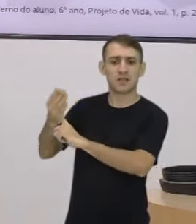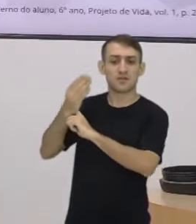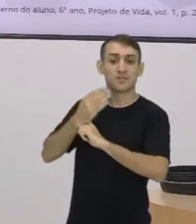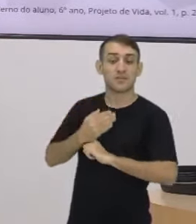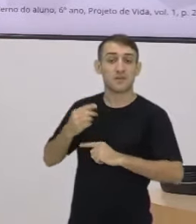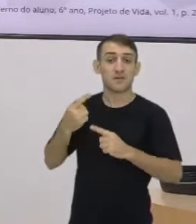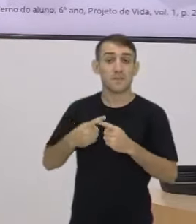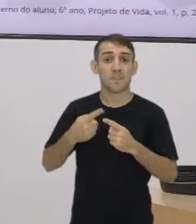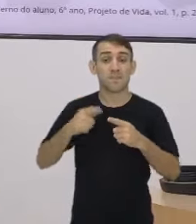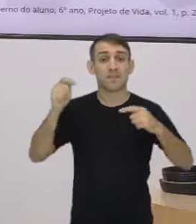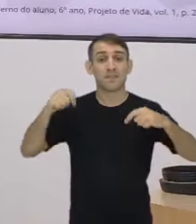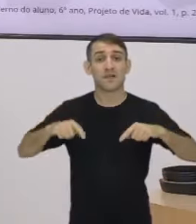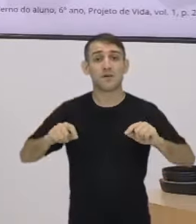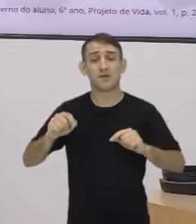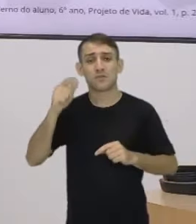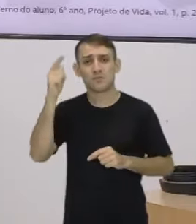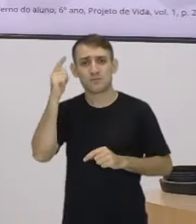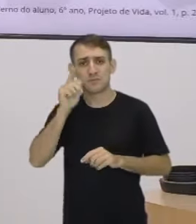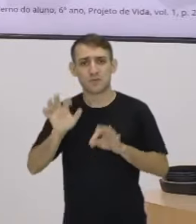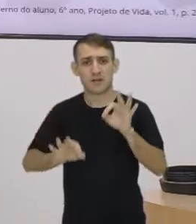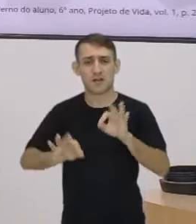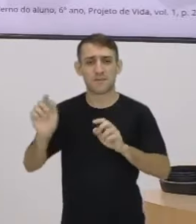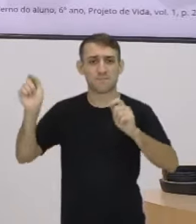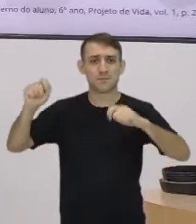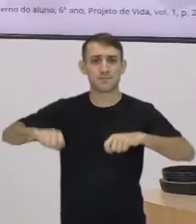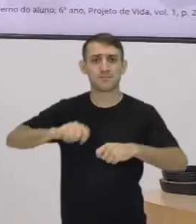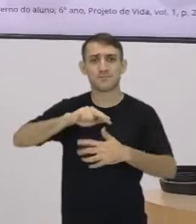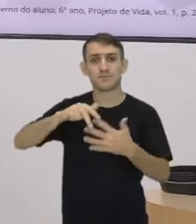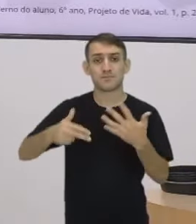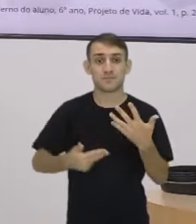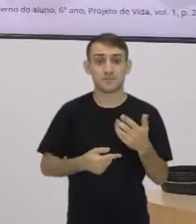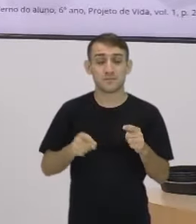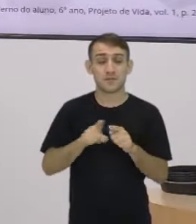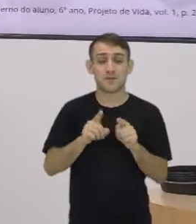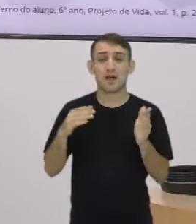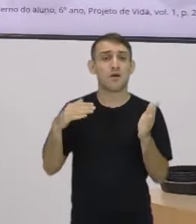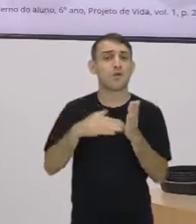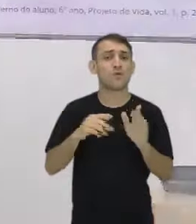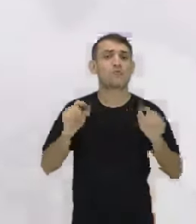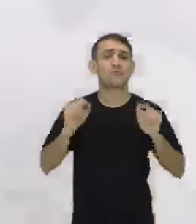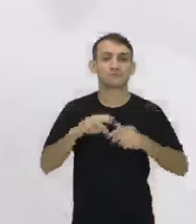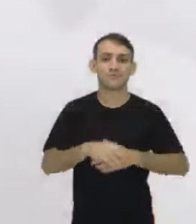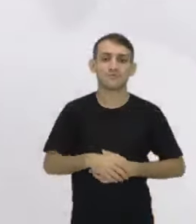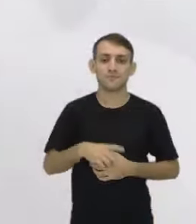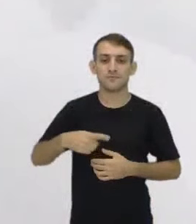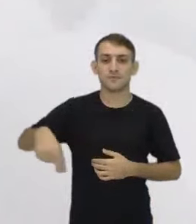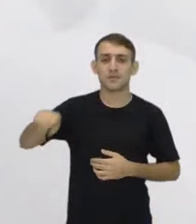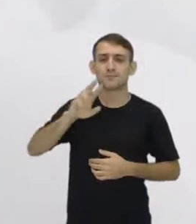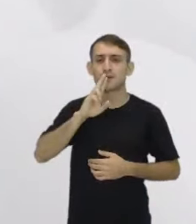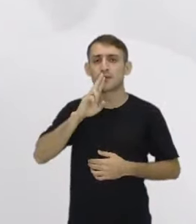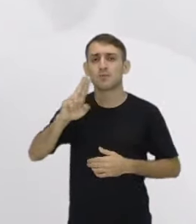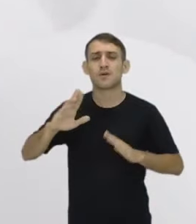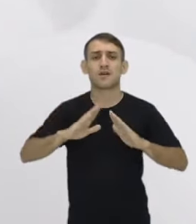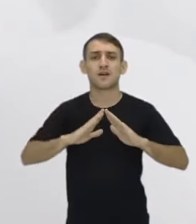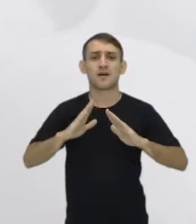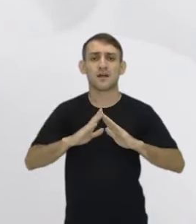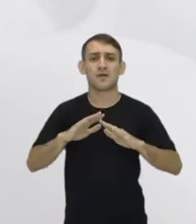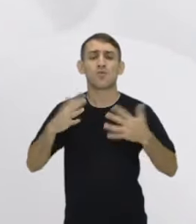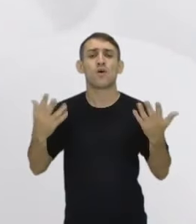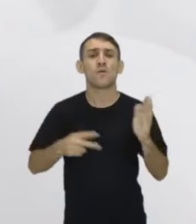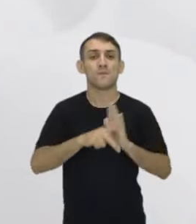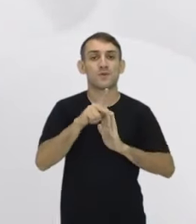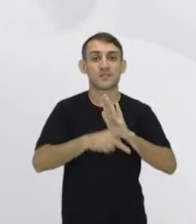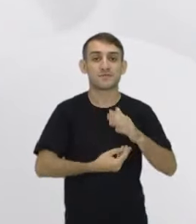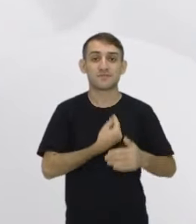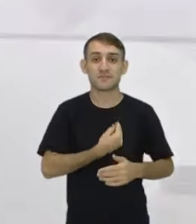pra que você traga essas ferramentas, essas possibilidades. E a última é, responda aí na sua casa. Qual o seu projeto